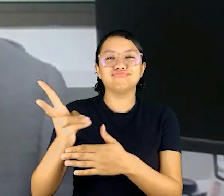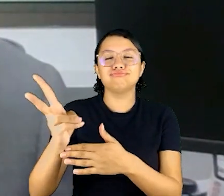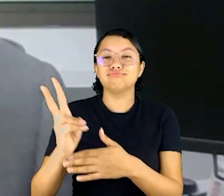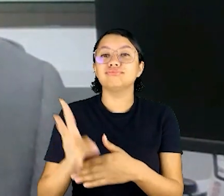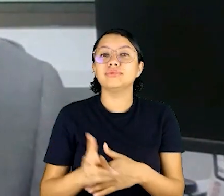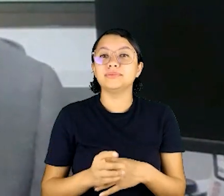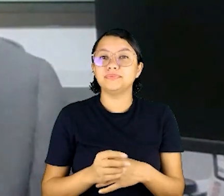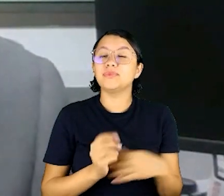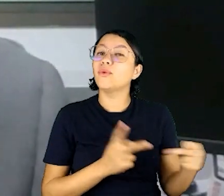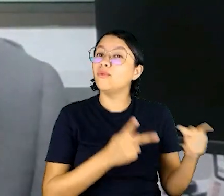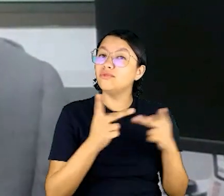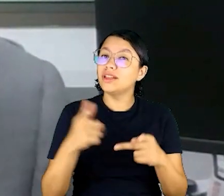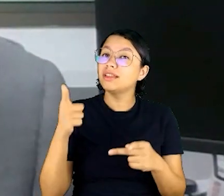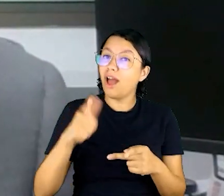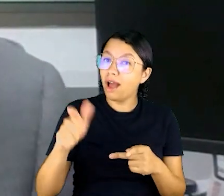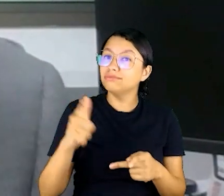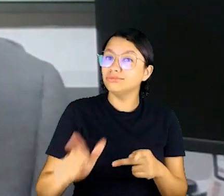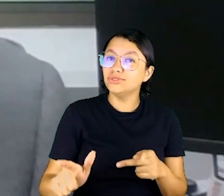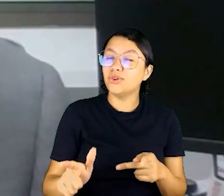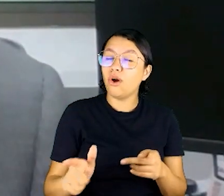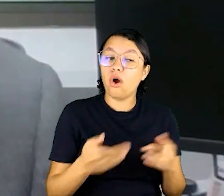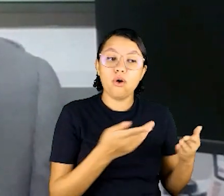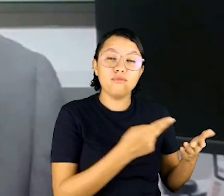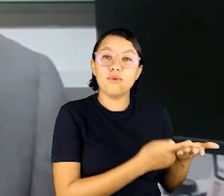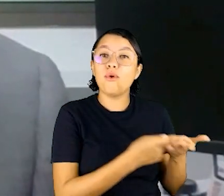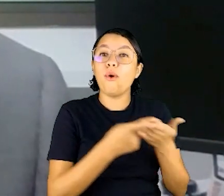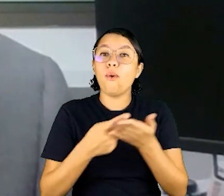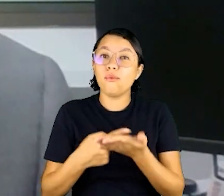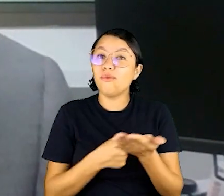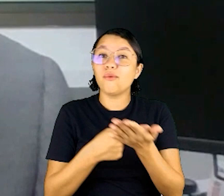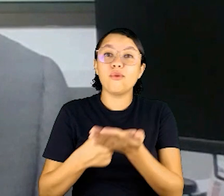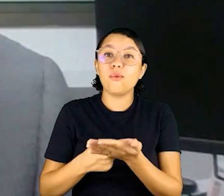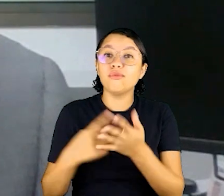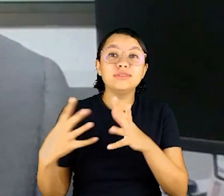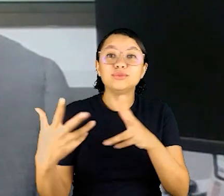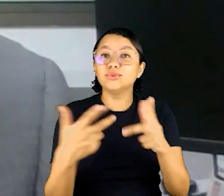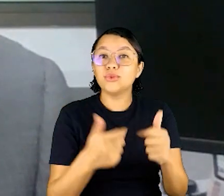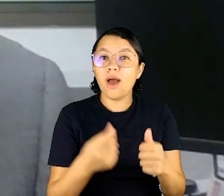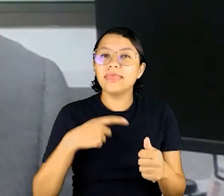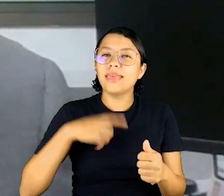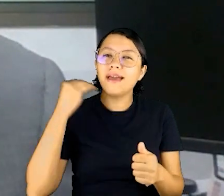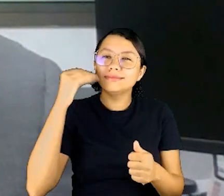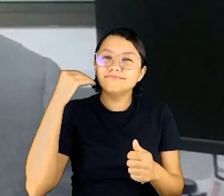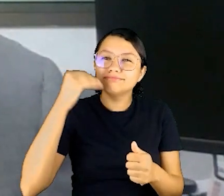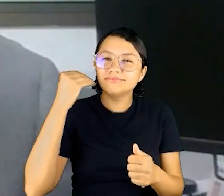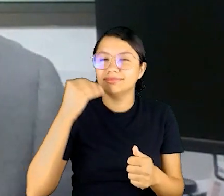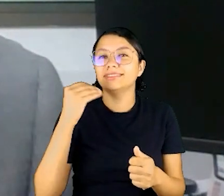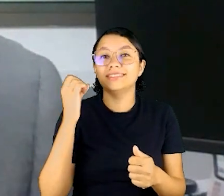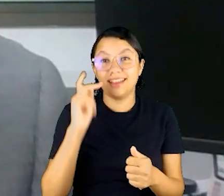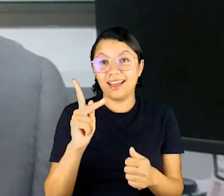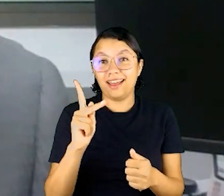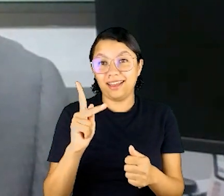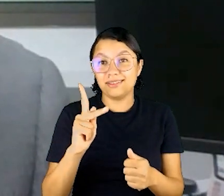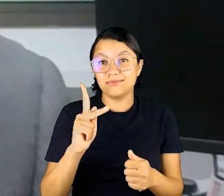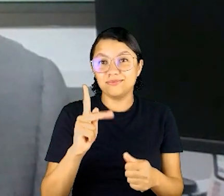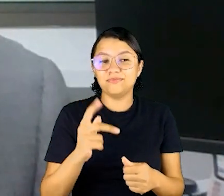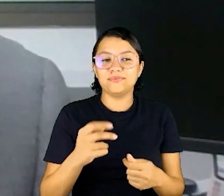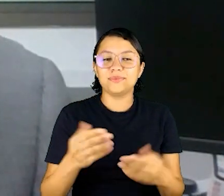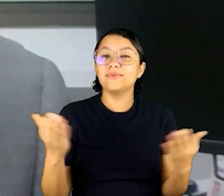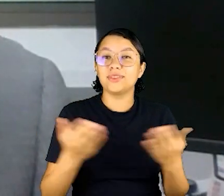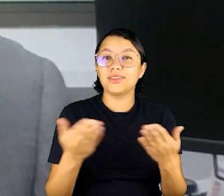para sempre, e vou procurar fazer outras visitas também, convido a vocês todos a ter essa experiência, tá bom?